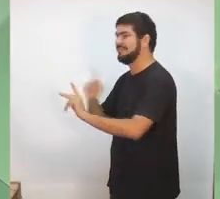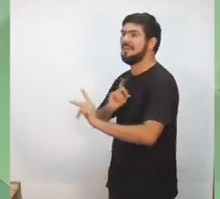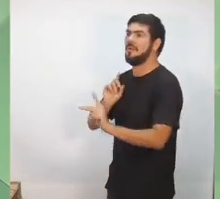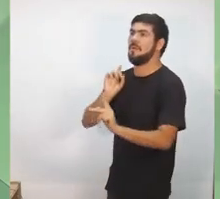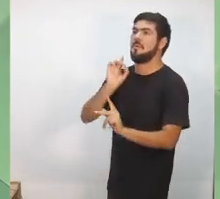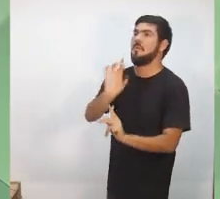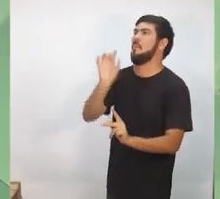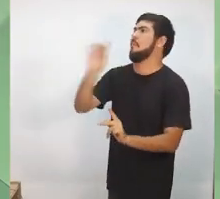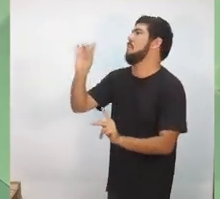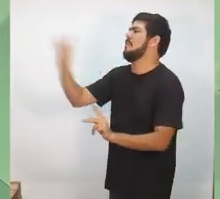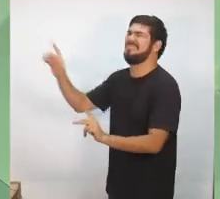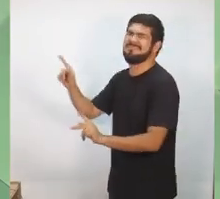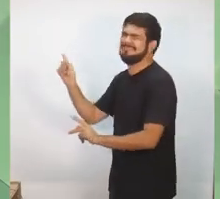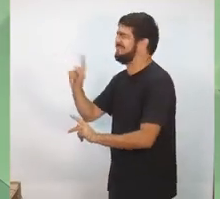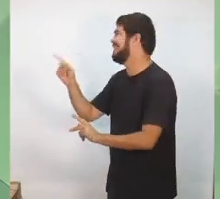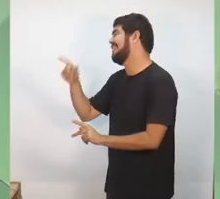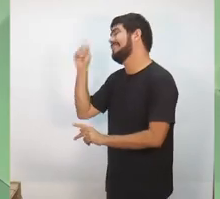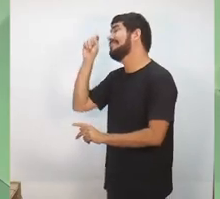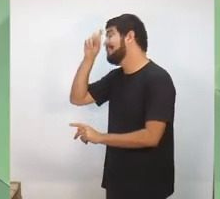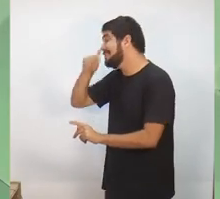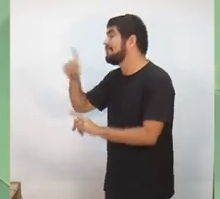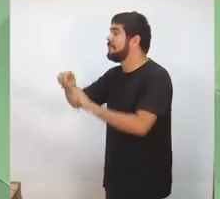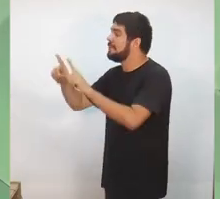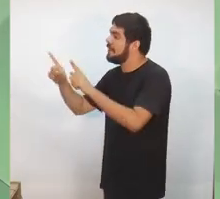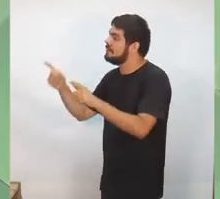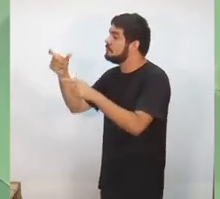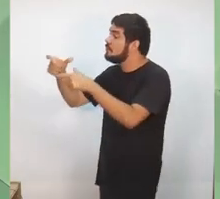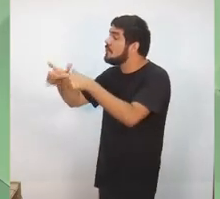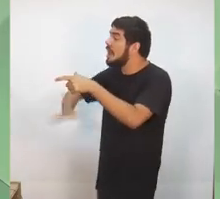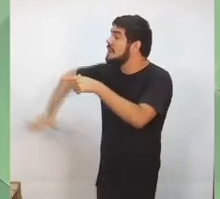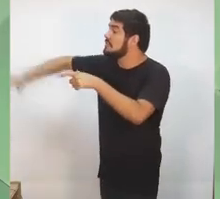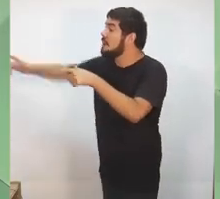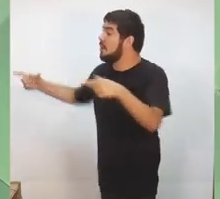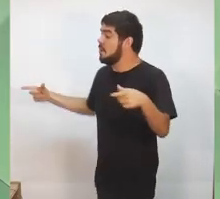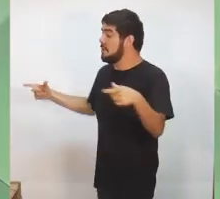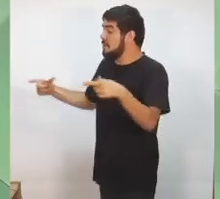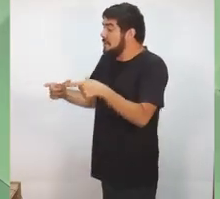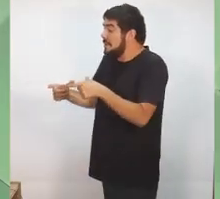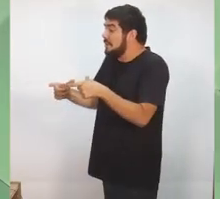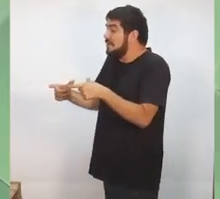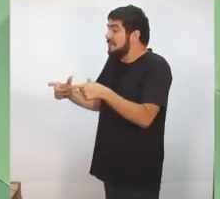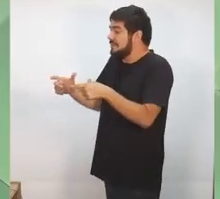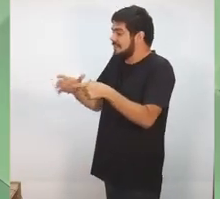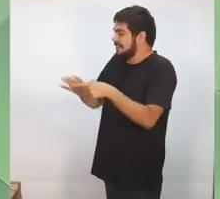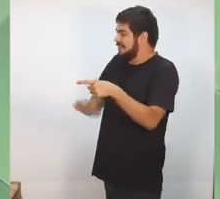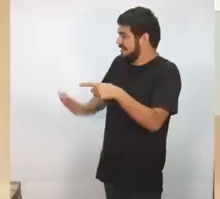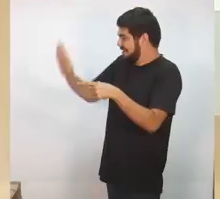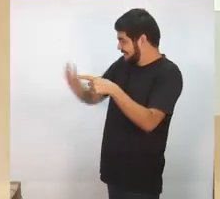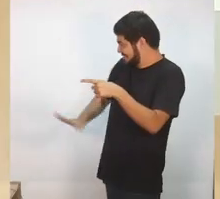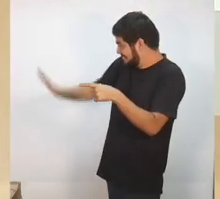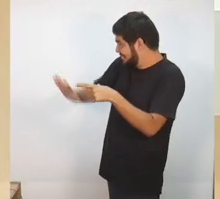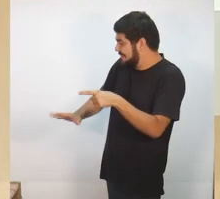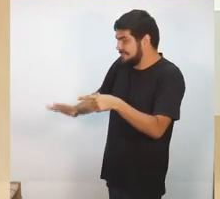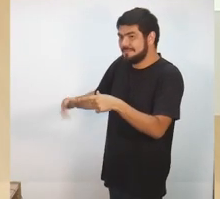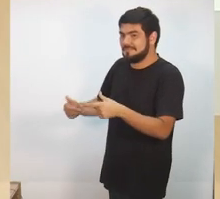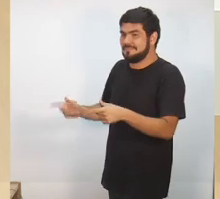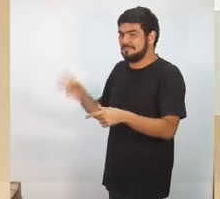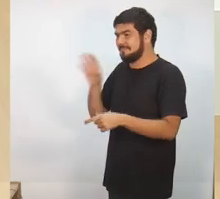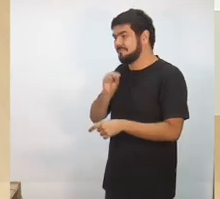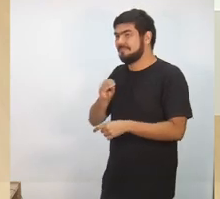cada município, mas a gente pode criar presídios para região, presídios menores, que trabalhem melhor a solução desse...